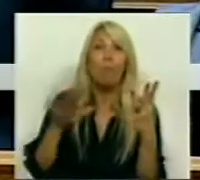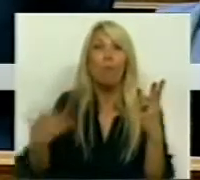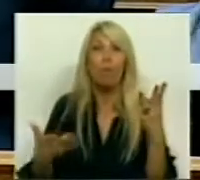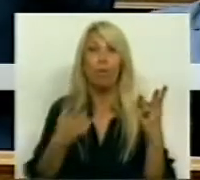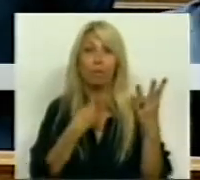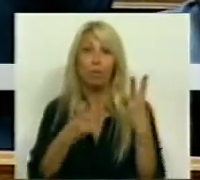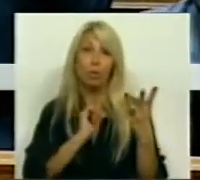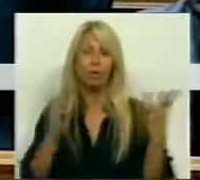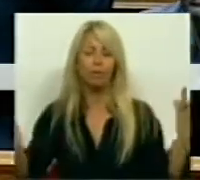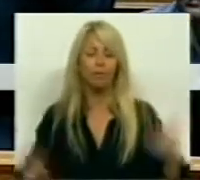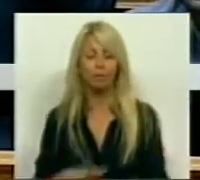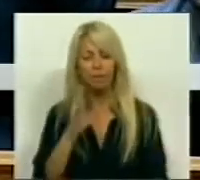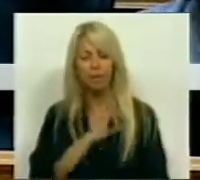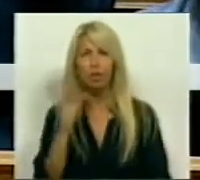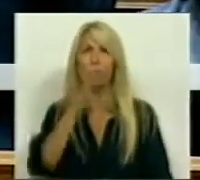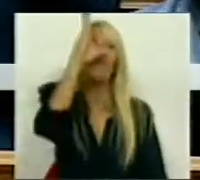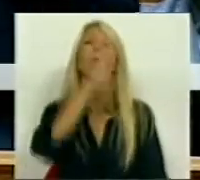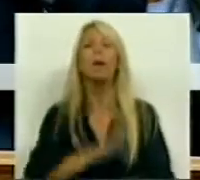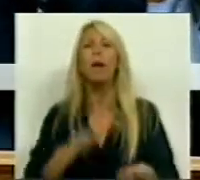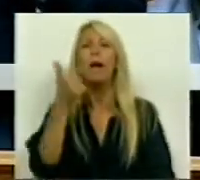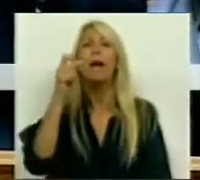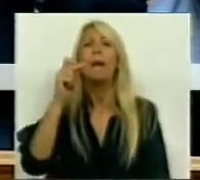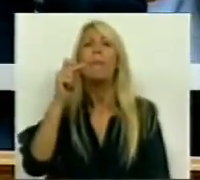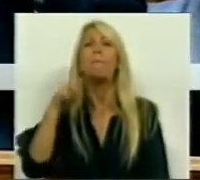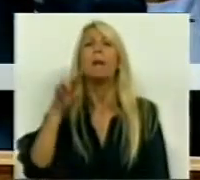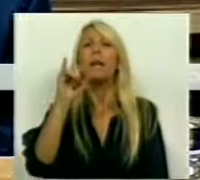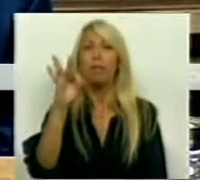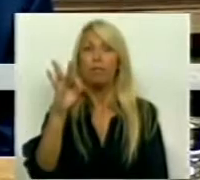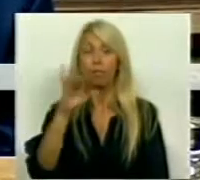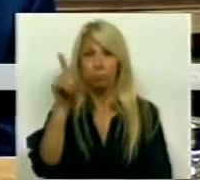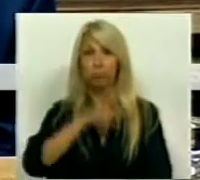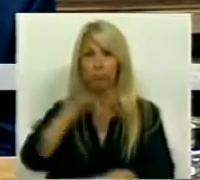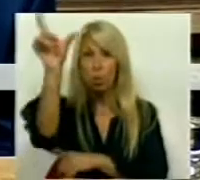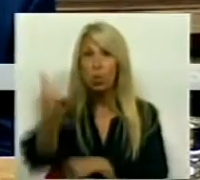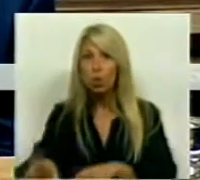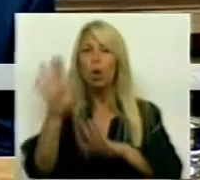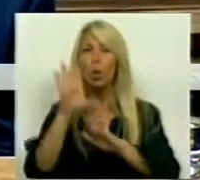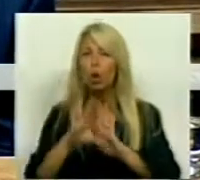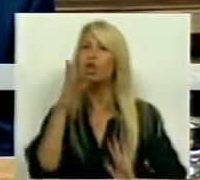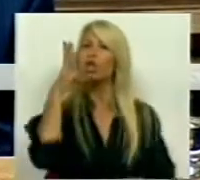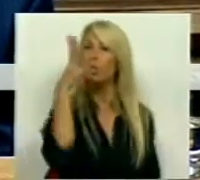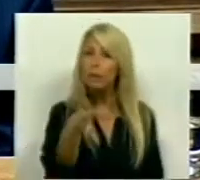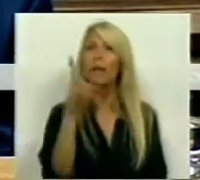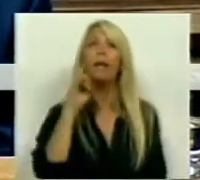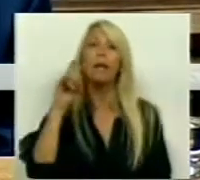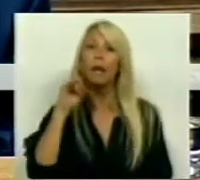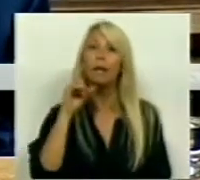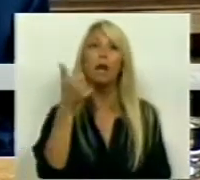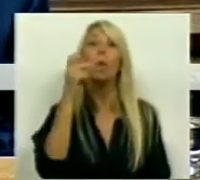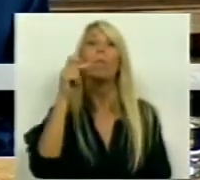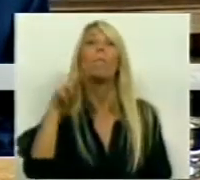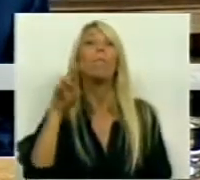a propósito do Banif, e pelo que referiu, o Sr. está em condições de garantir que o Banif se irá, tanto ou não,